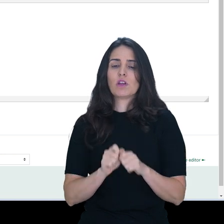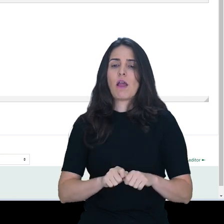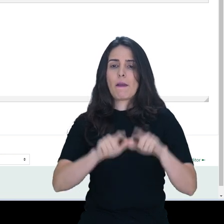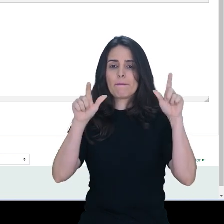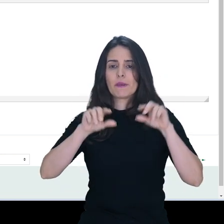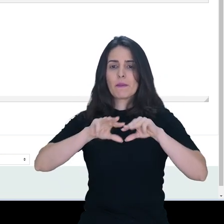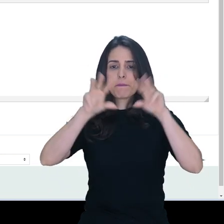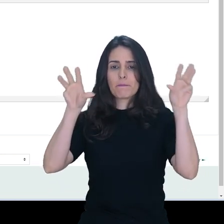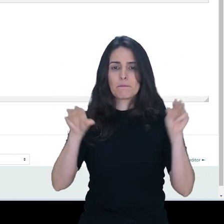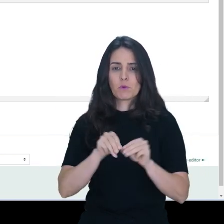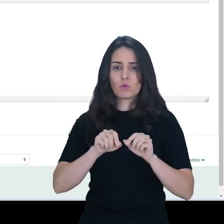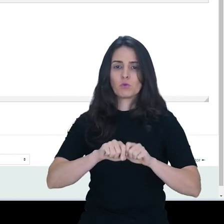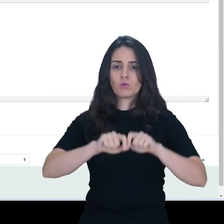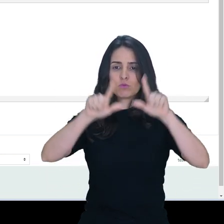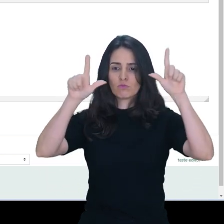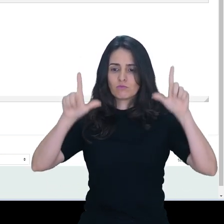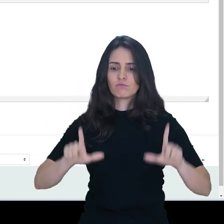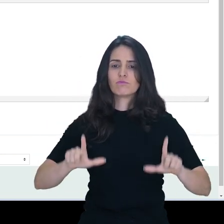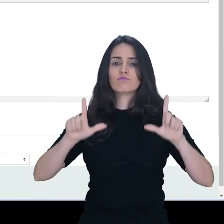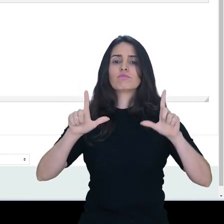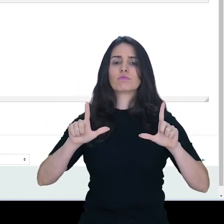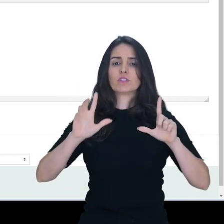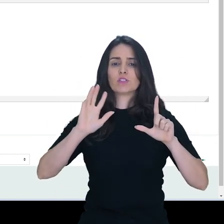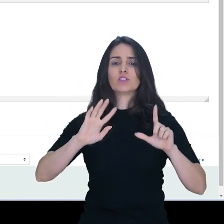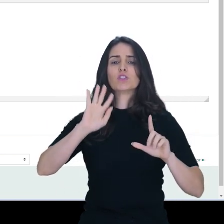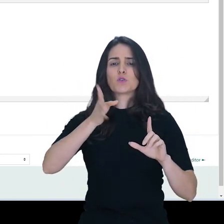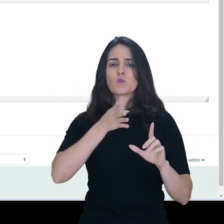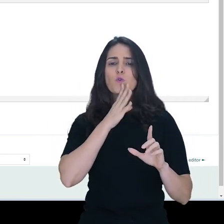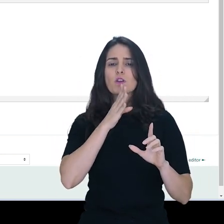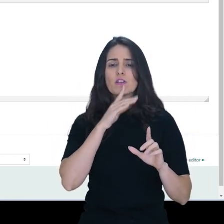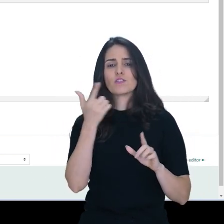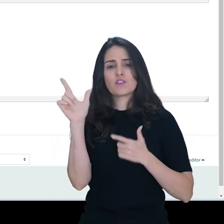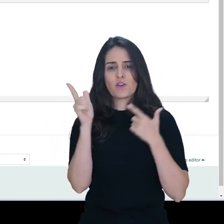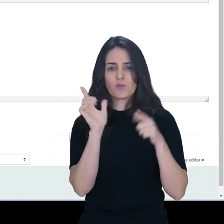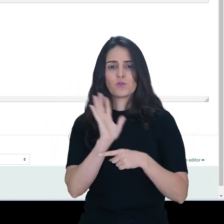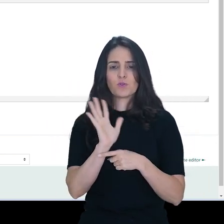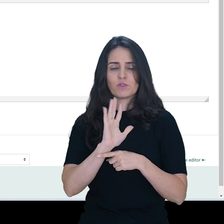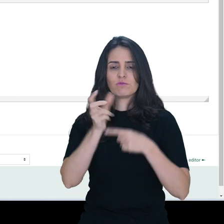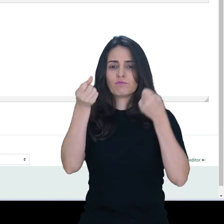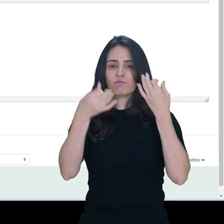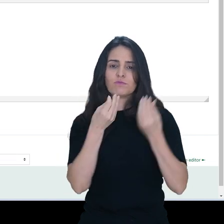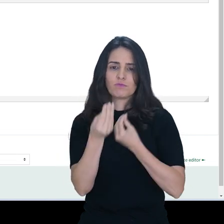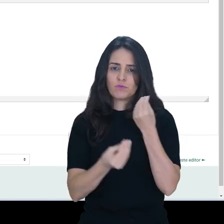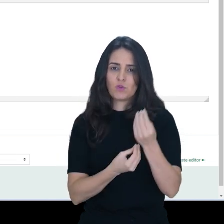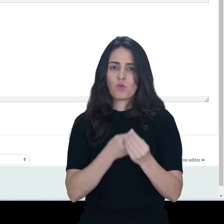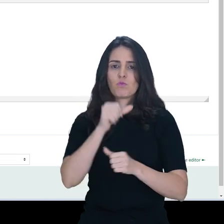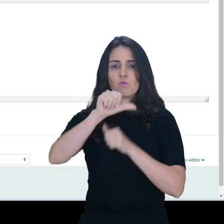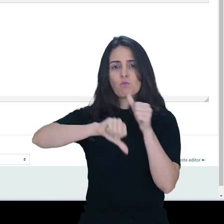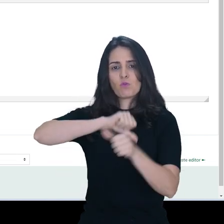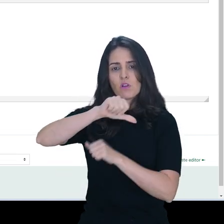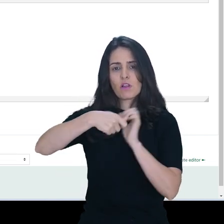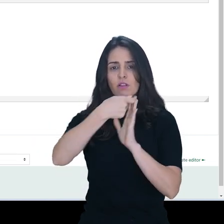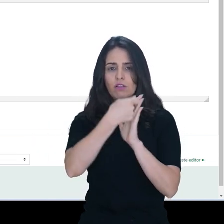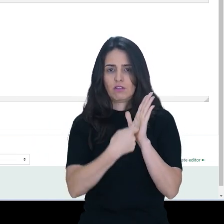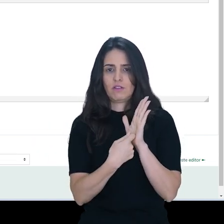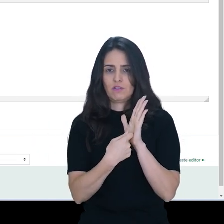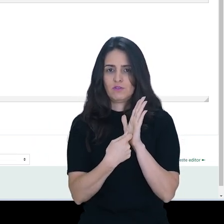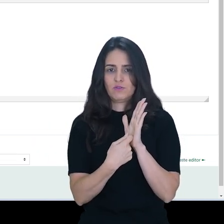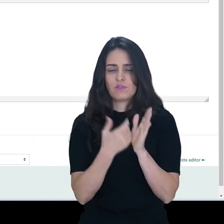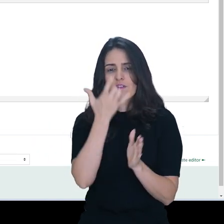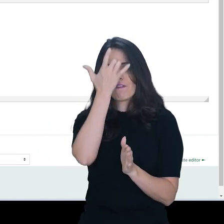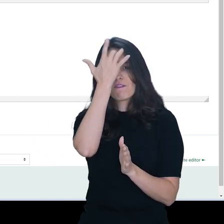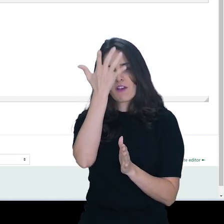editor do Moodle, que você também já conhece de outros tutoriais. Então, é isso. Muito simples a